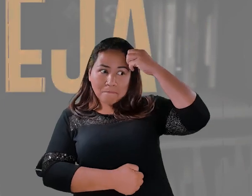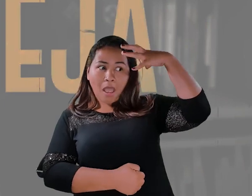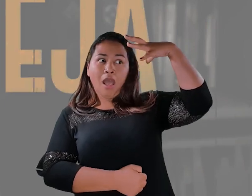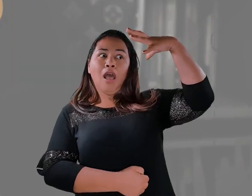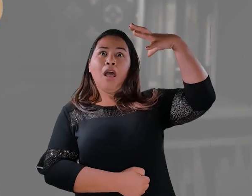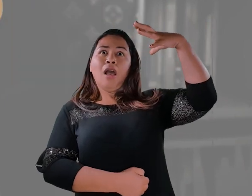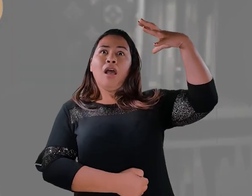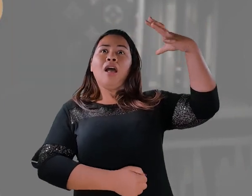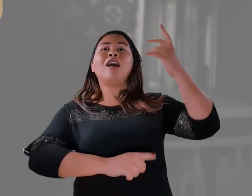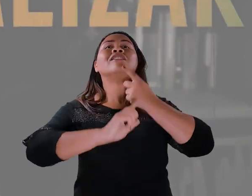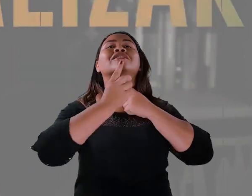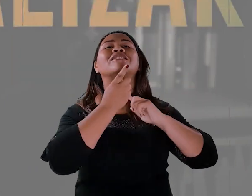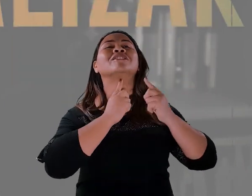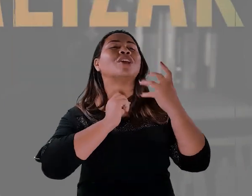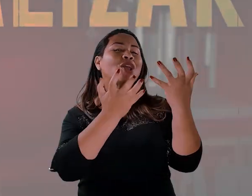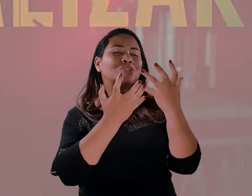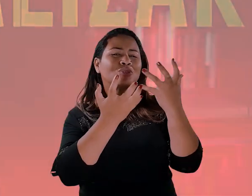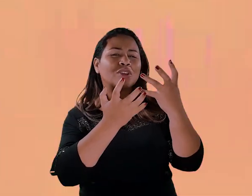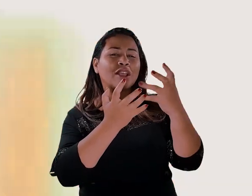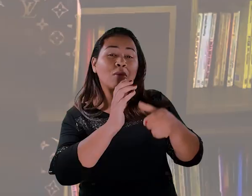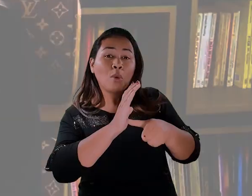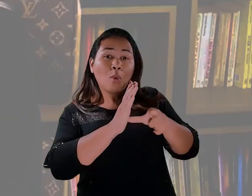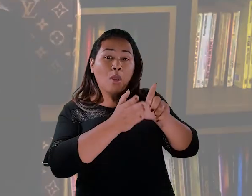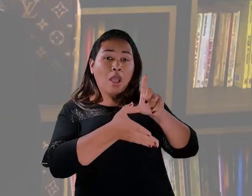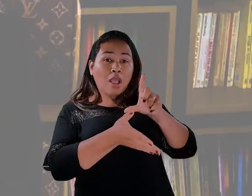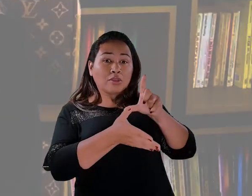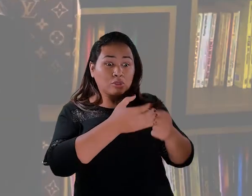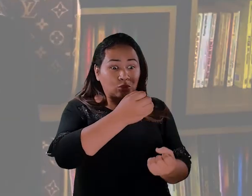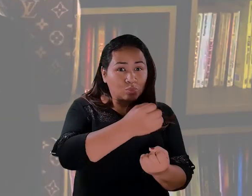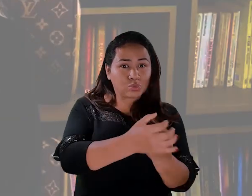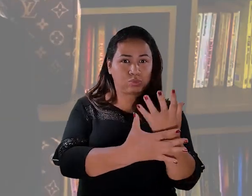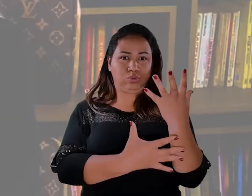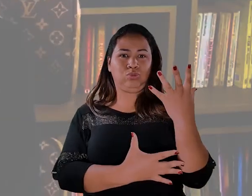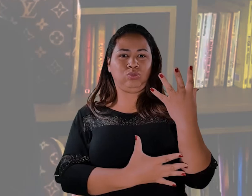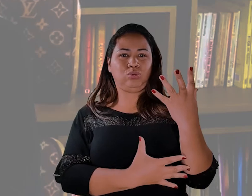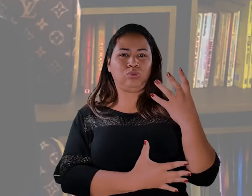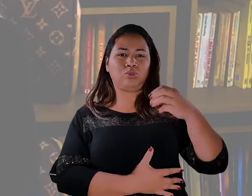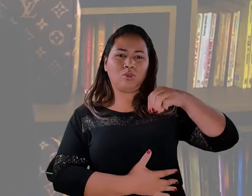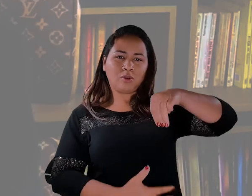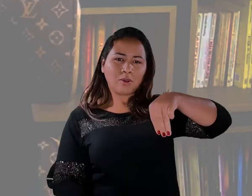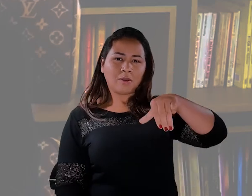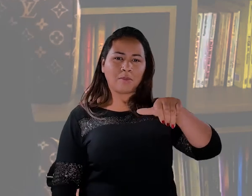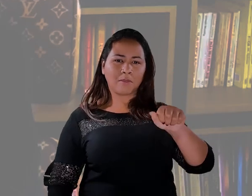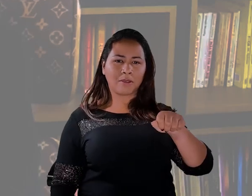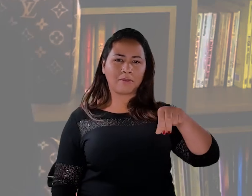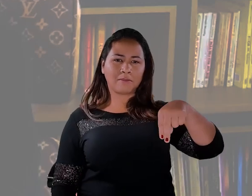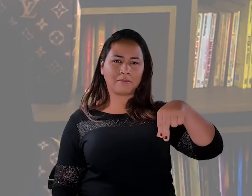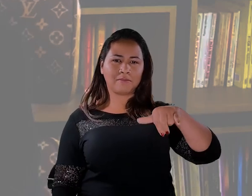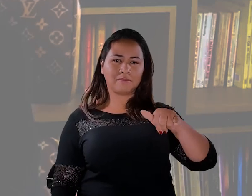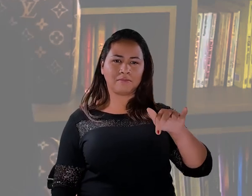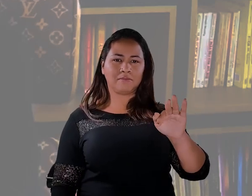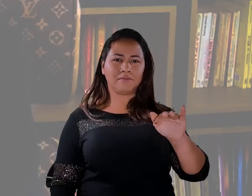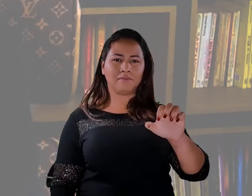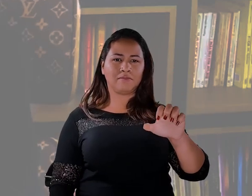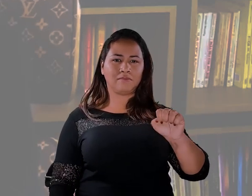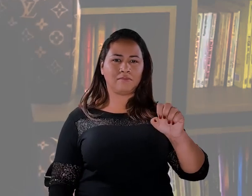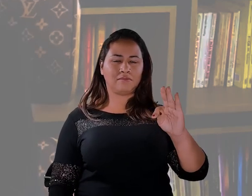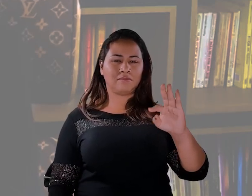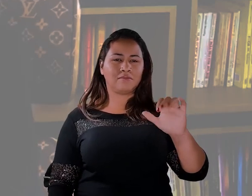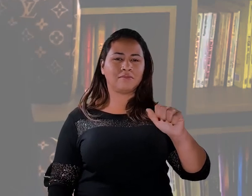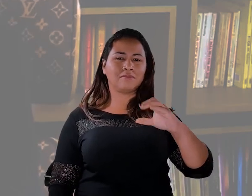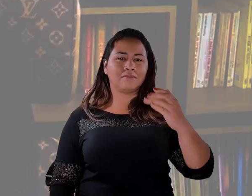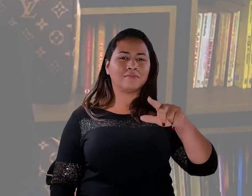deseja antes de materializar. Manifestação. Manifestação acontece aqui dentro. É um